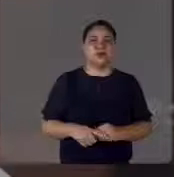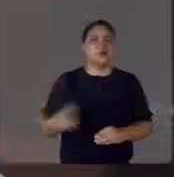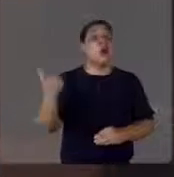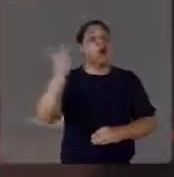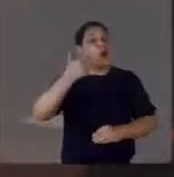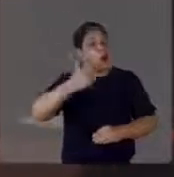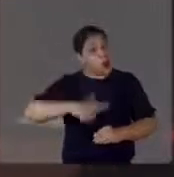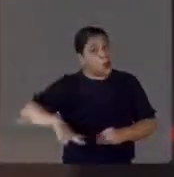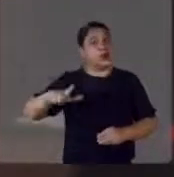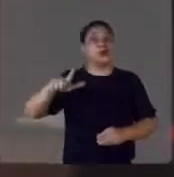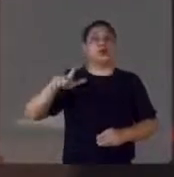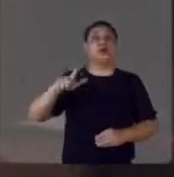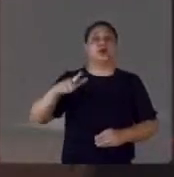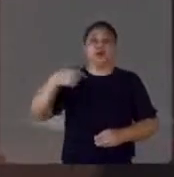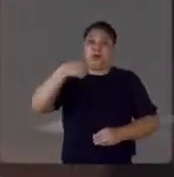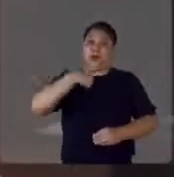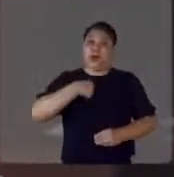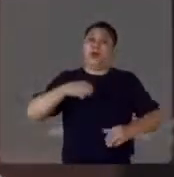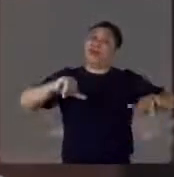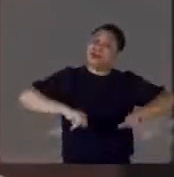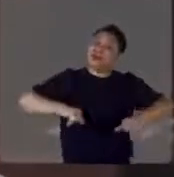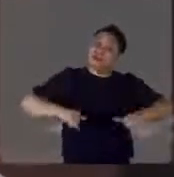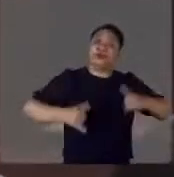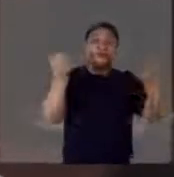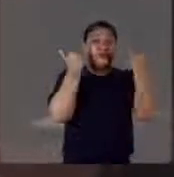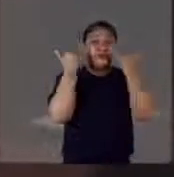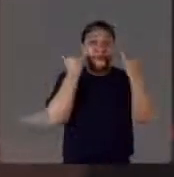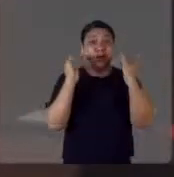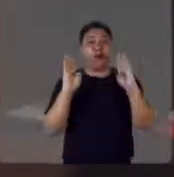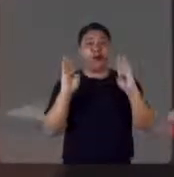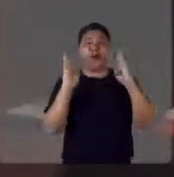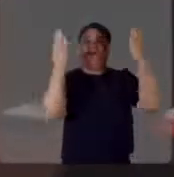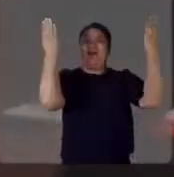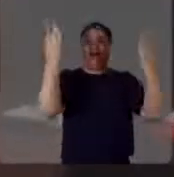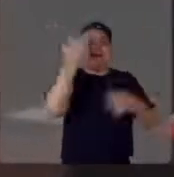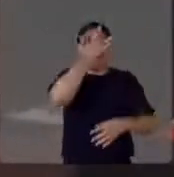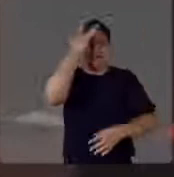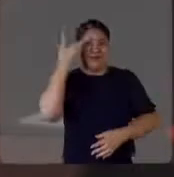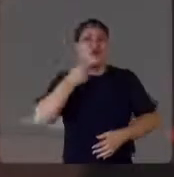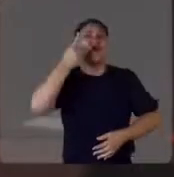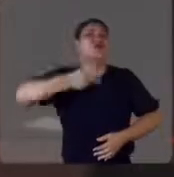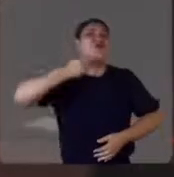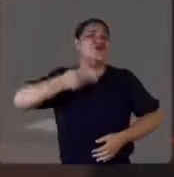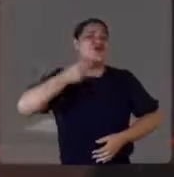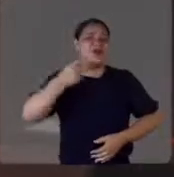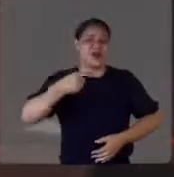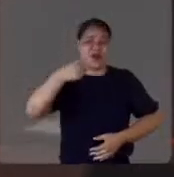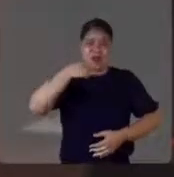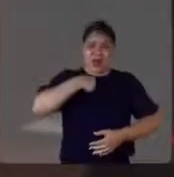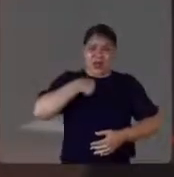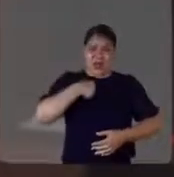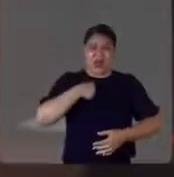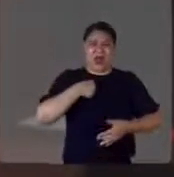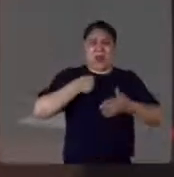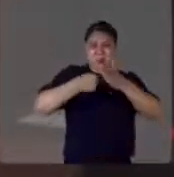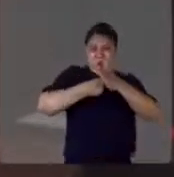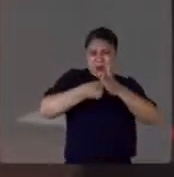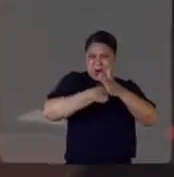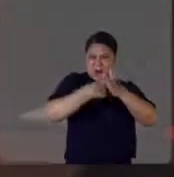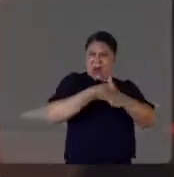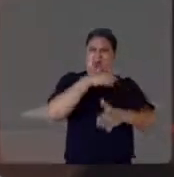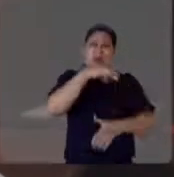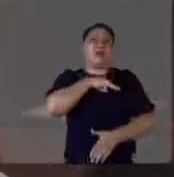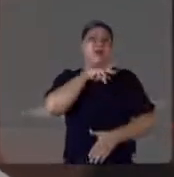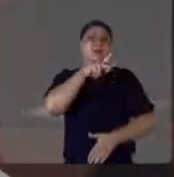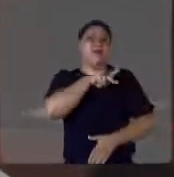Mais uma vez estou sendo vítima de fake news e estou dizendo que estou sendo investigado pelo Ministério Público